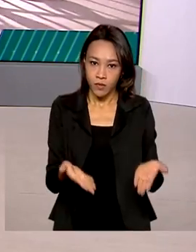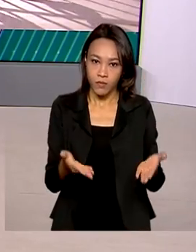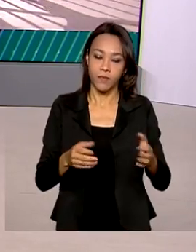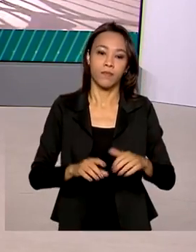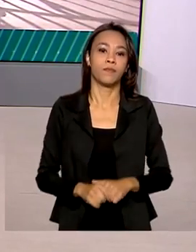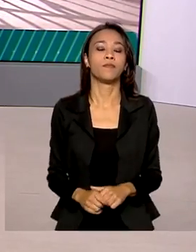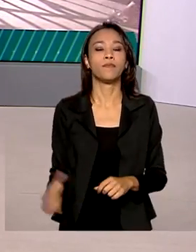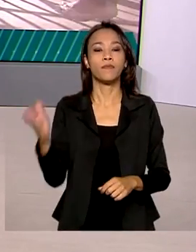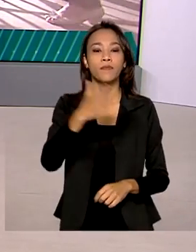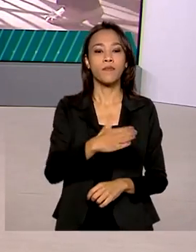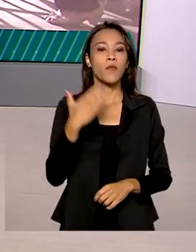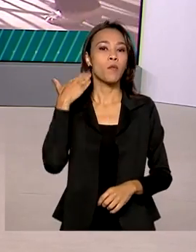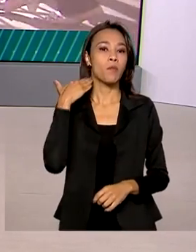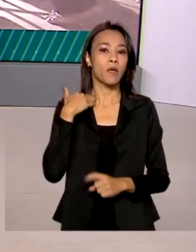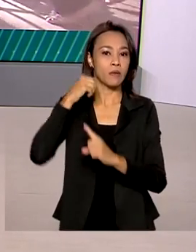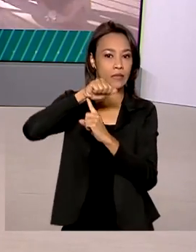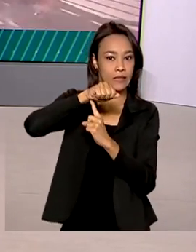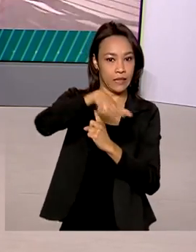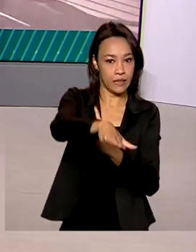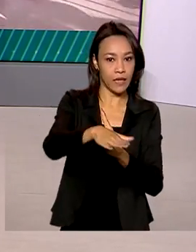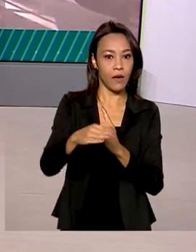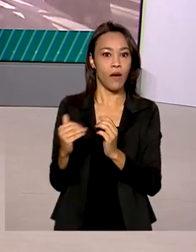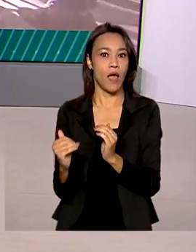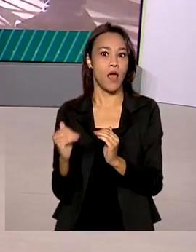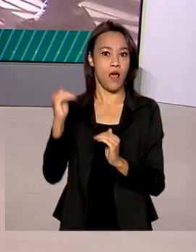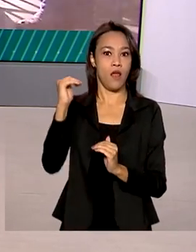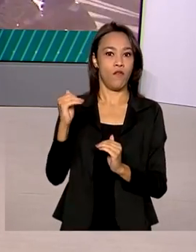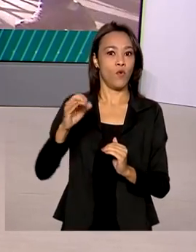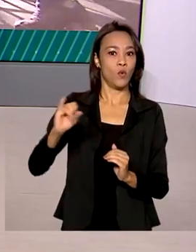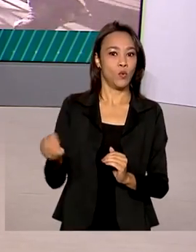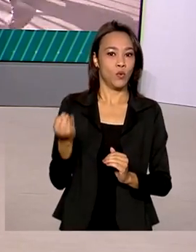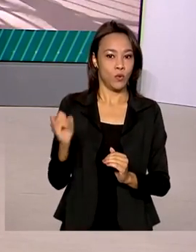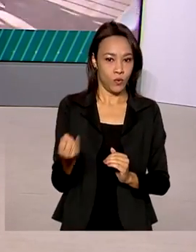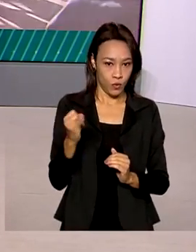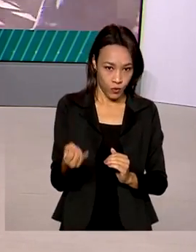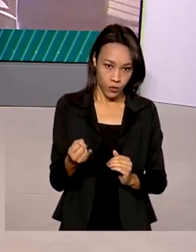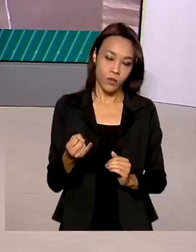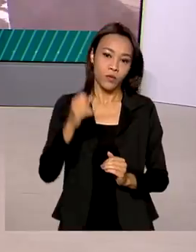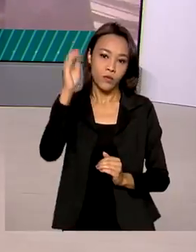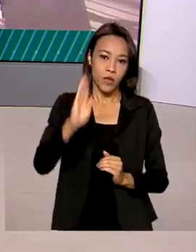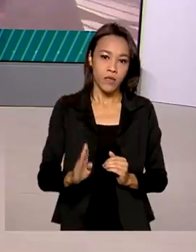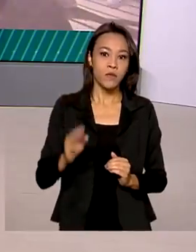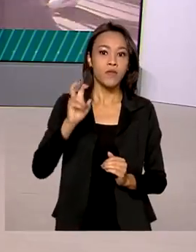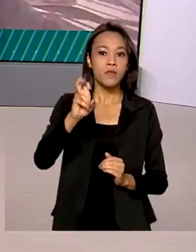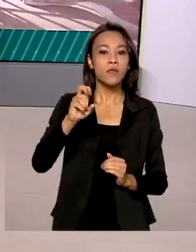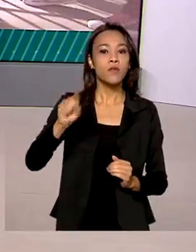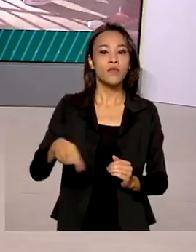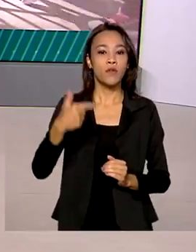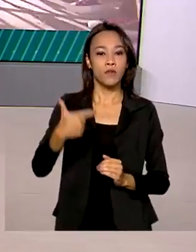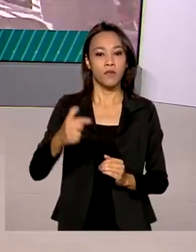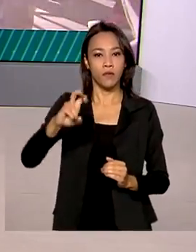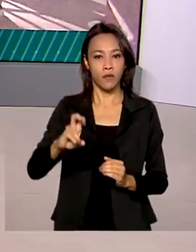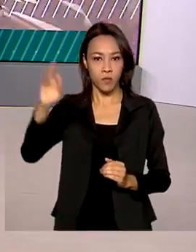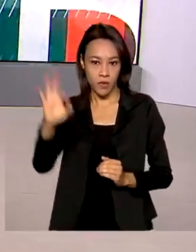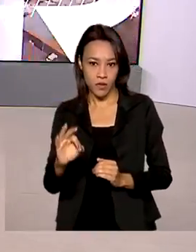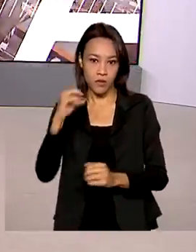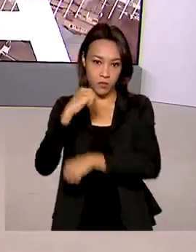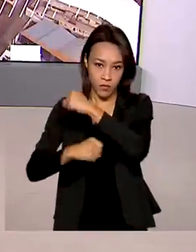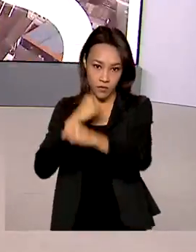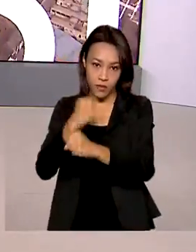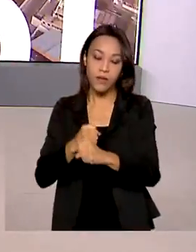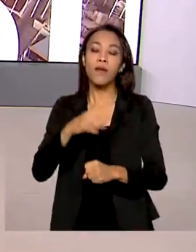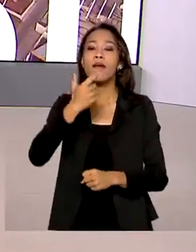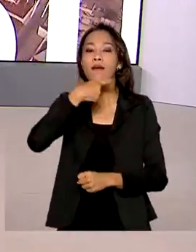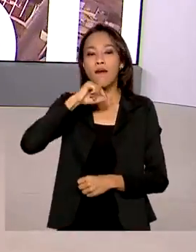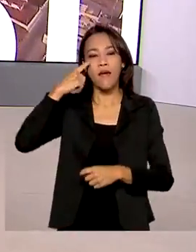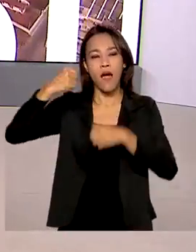O Banco Central elevou a taxa básica de juros da economia brasileira para 5,25% ao ano. Quem analisa